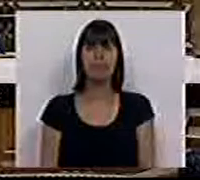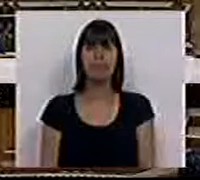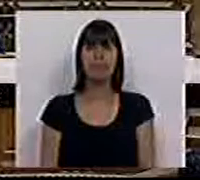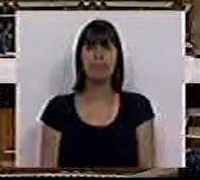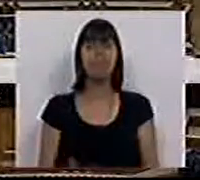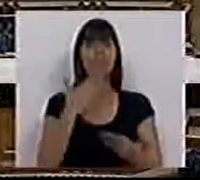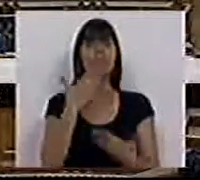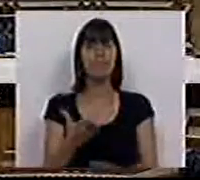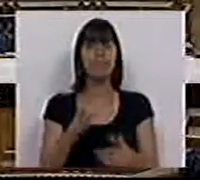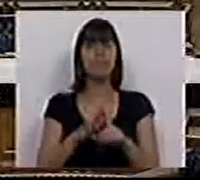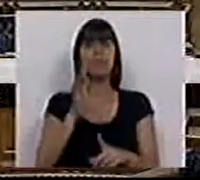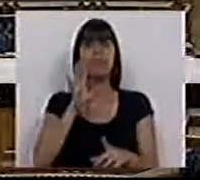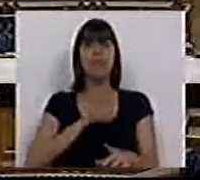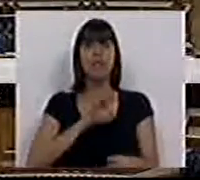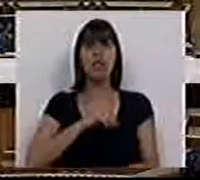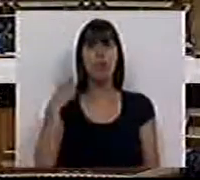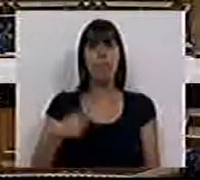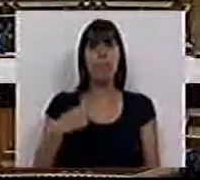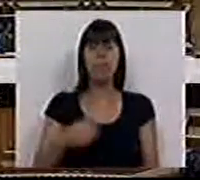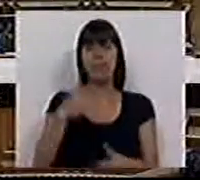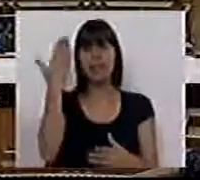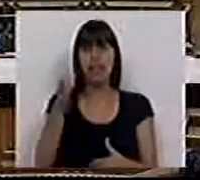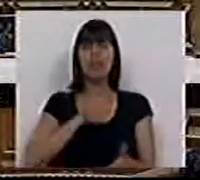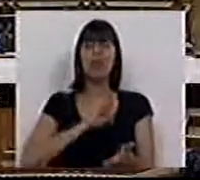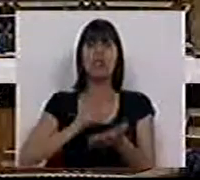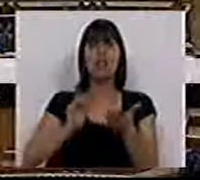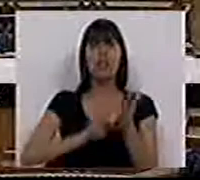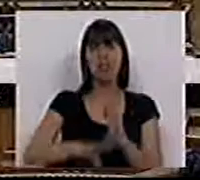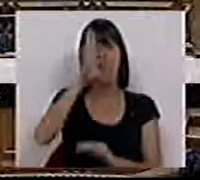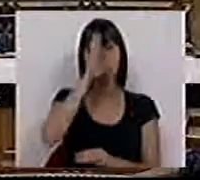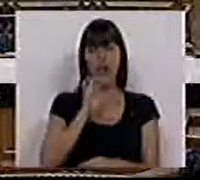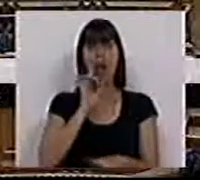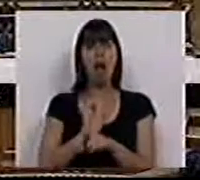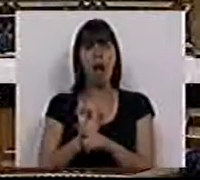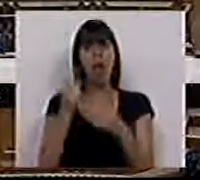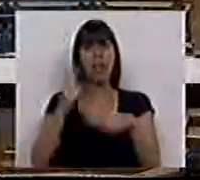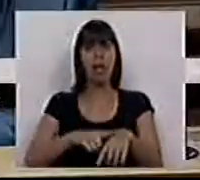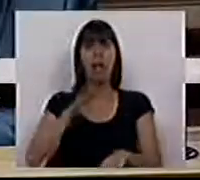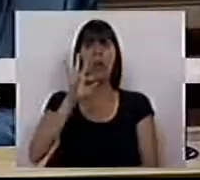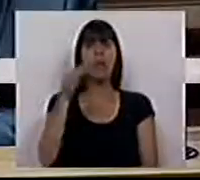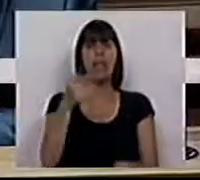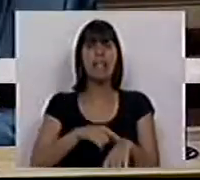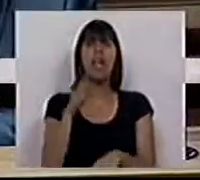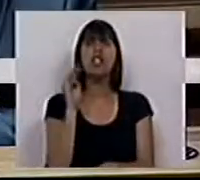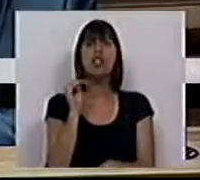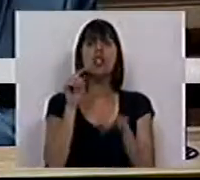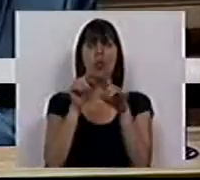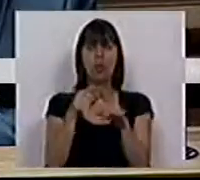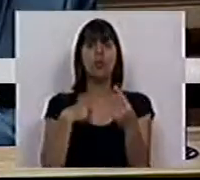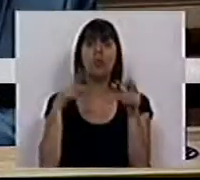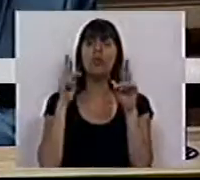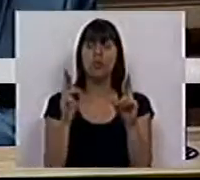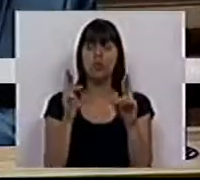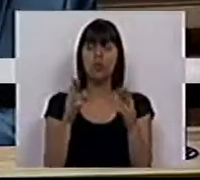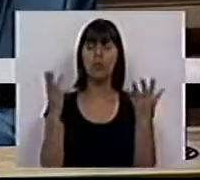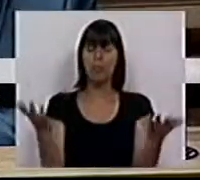Muito obrigada Sr. Presidente. Sr. Secretário de Estado, ainda tem 47 segundos. Espero